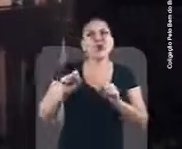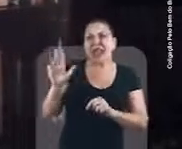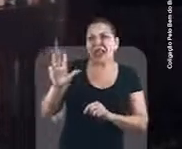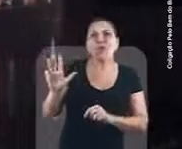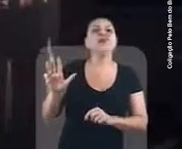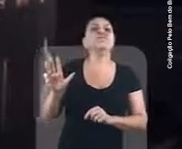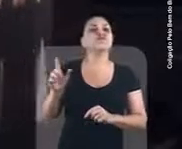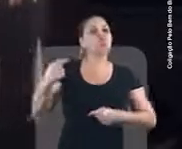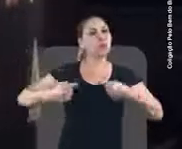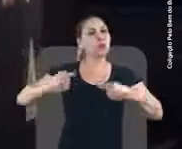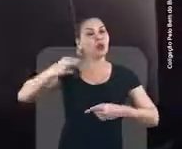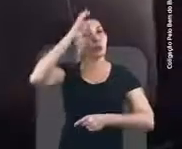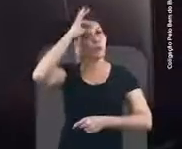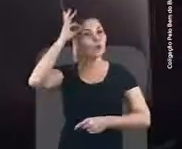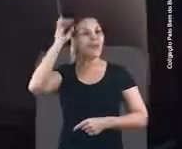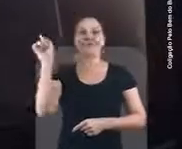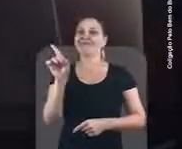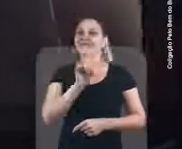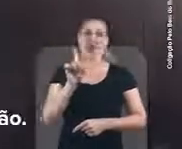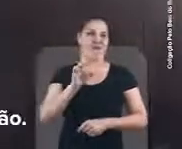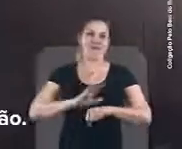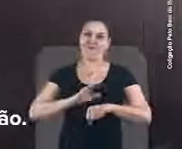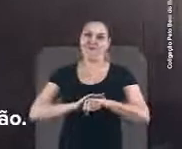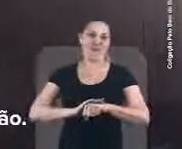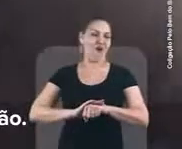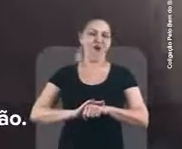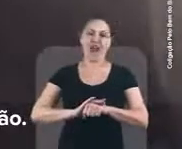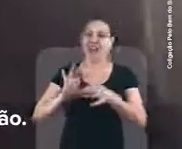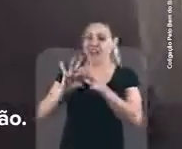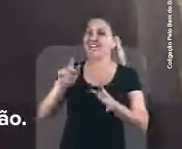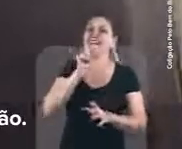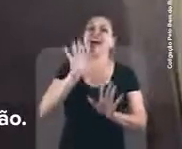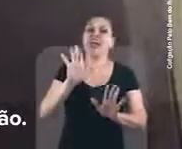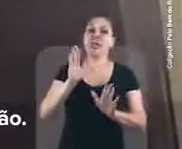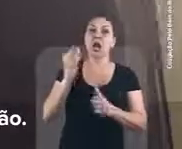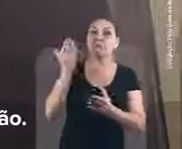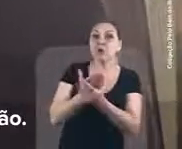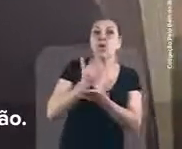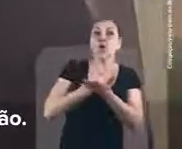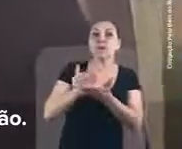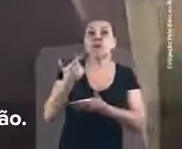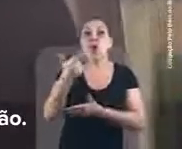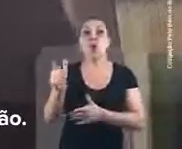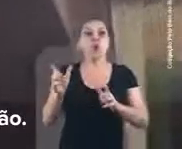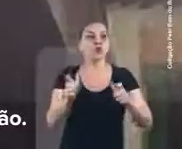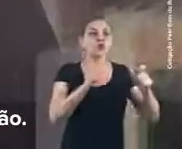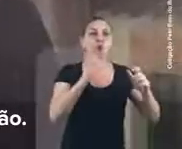tornou um político inocente. Não foi inocentado. O processo vai ser recomeçado numa outra